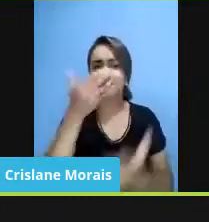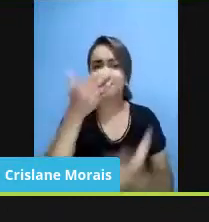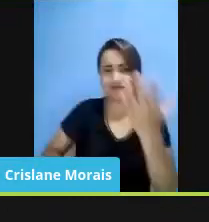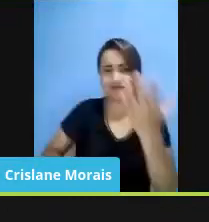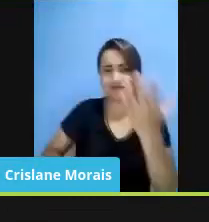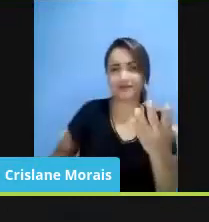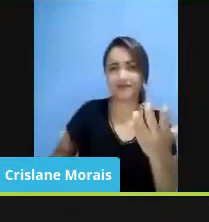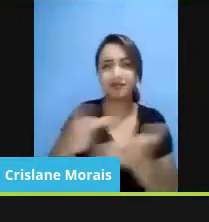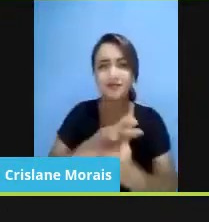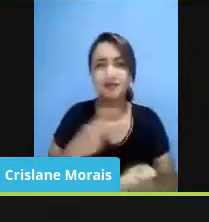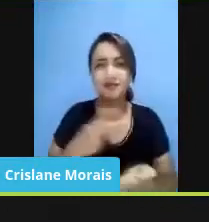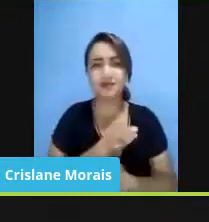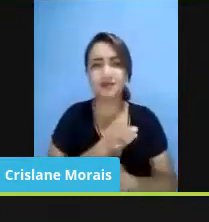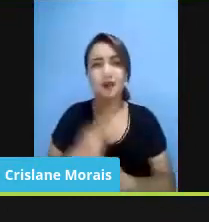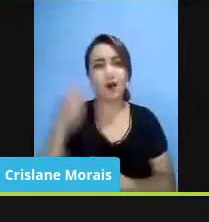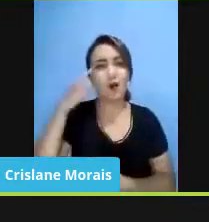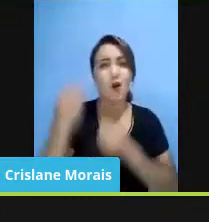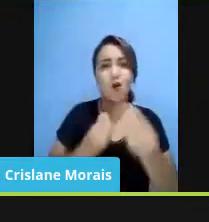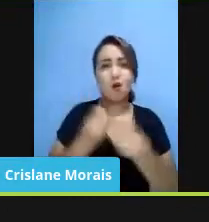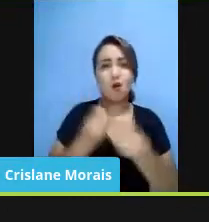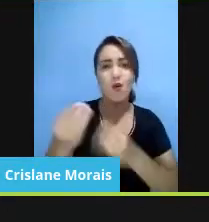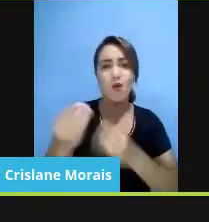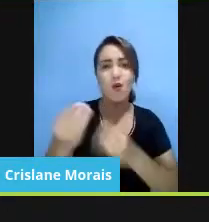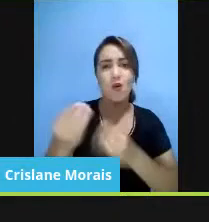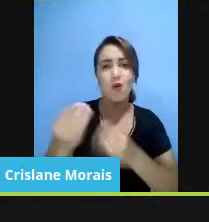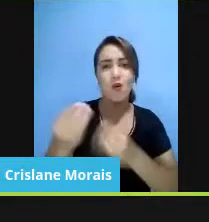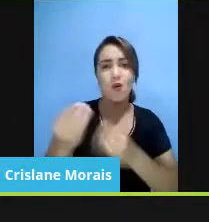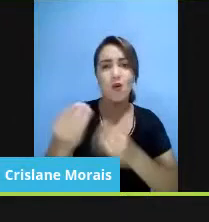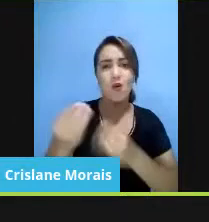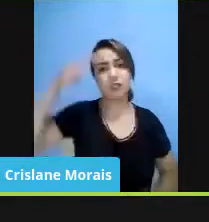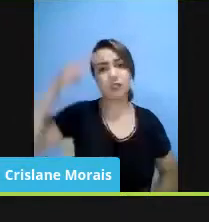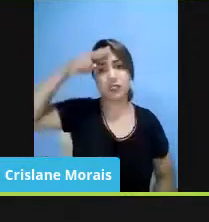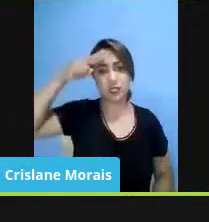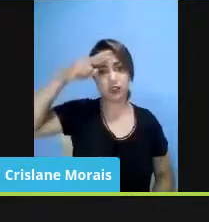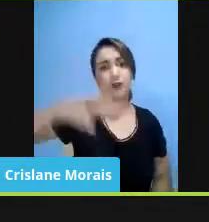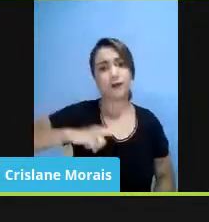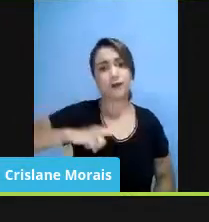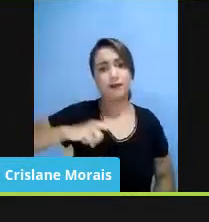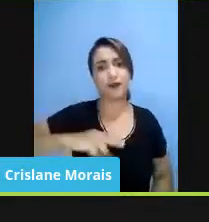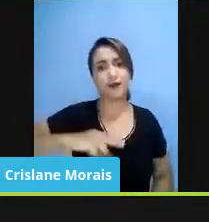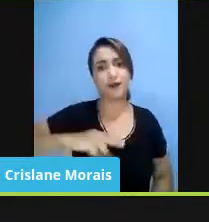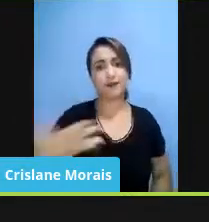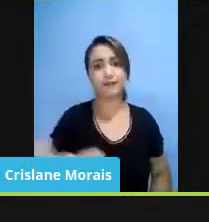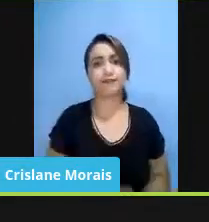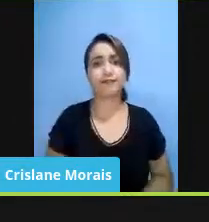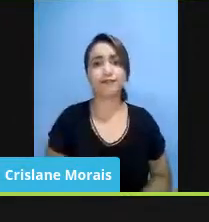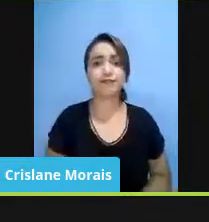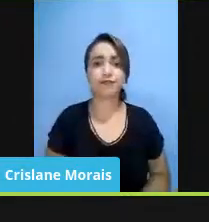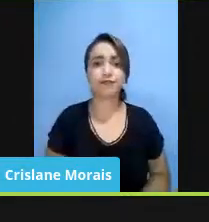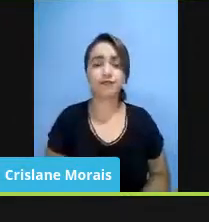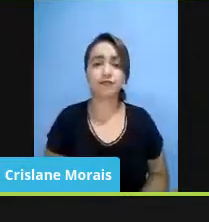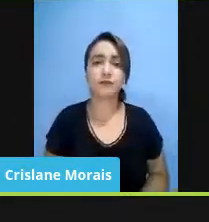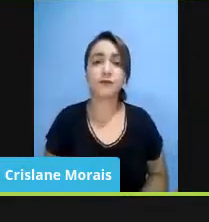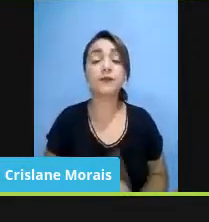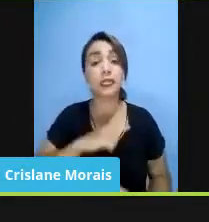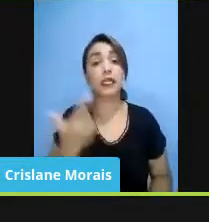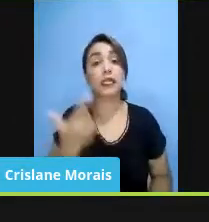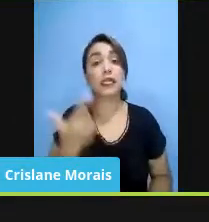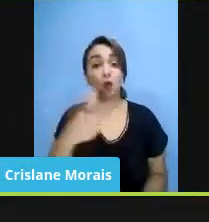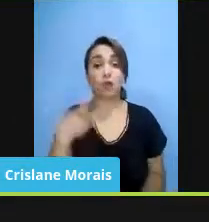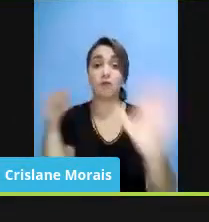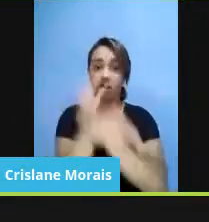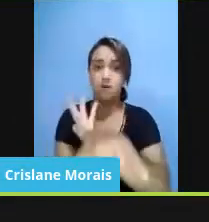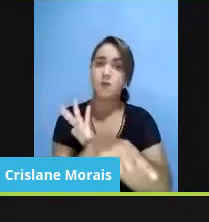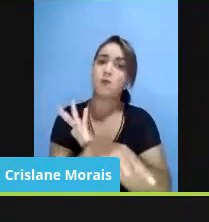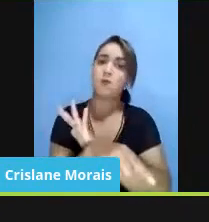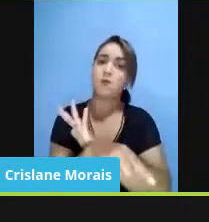a noção de educação na esfera privada. Tem uma pergunta aqui, Débora, que eu vou até...